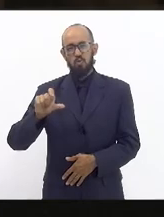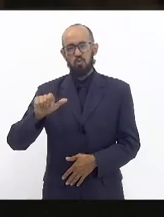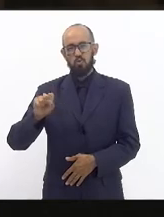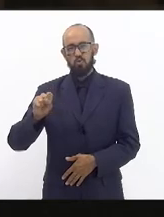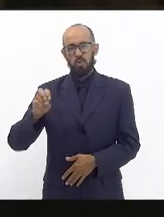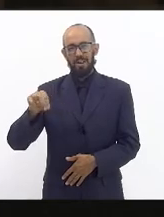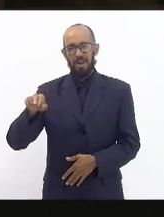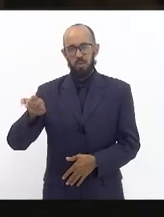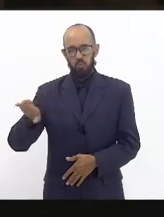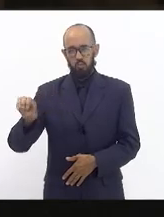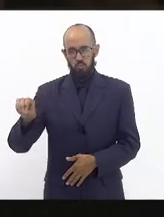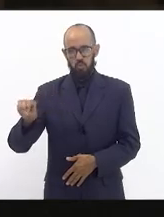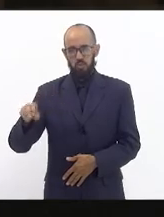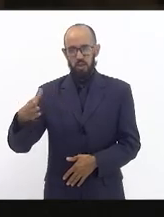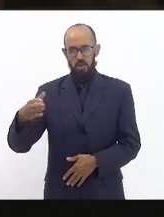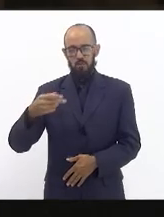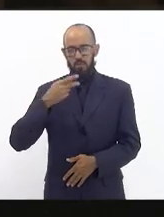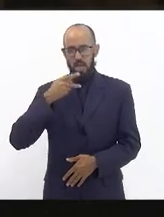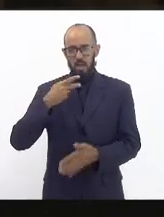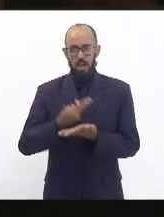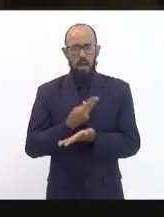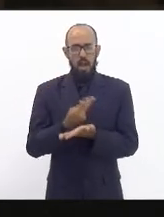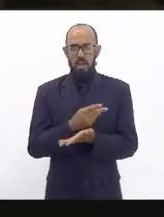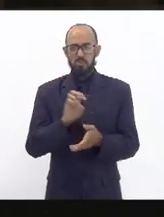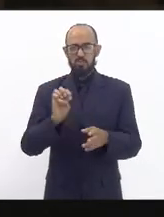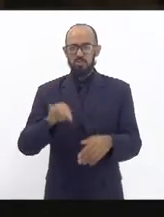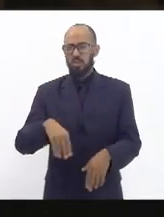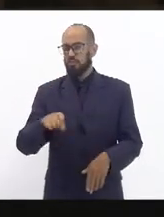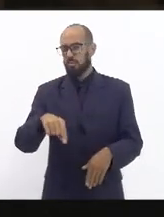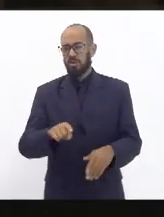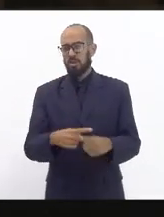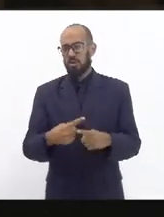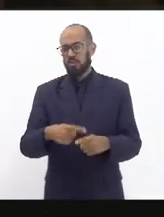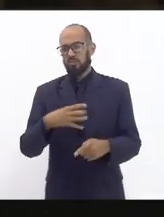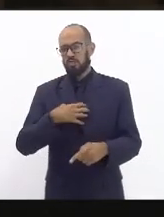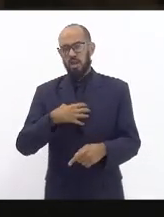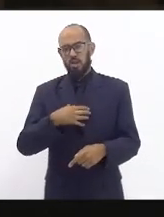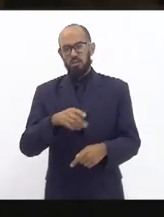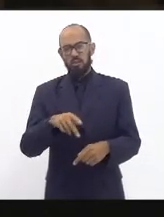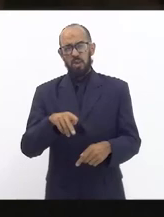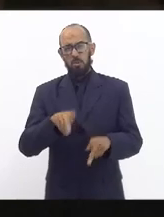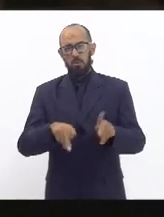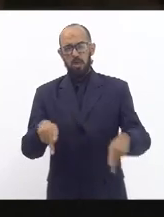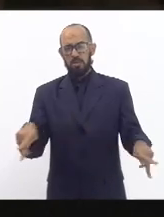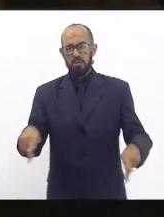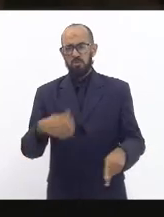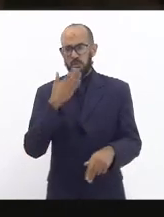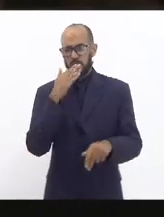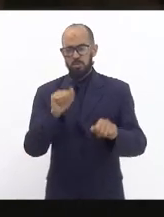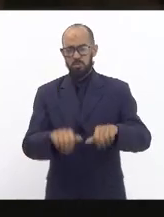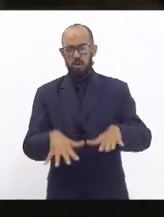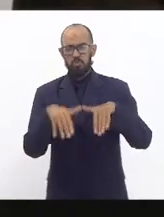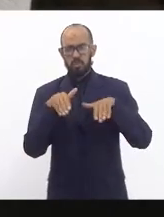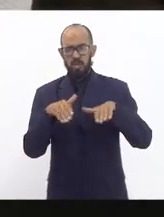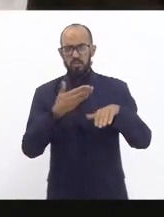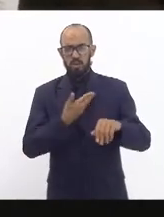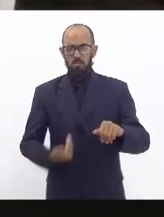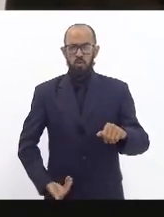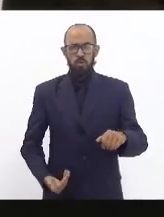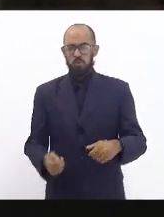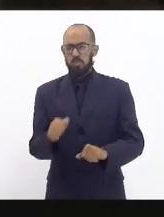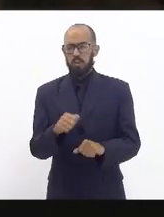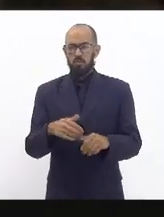né eu espero que a luta vai permanecer vou puxar uma audiência pública chamando todas as